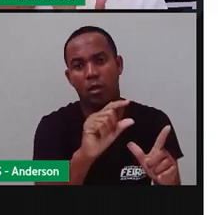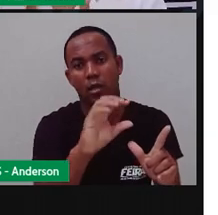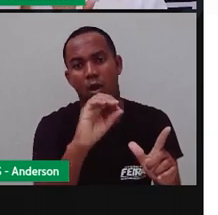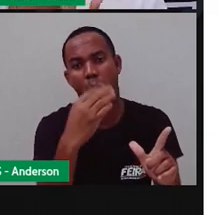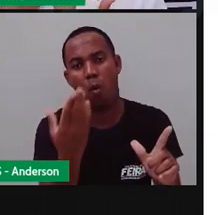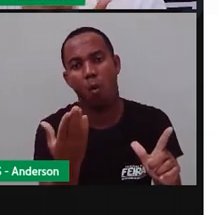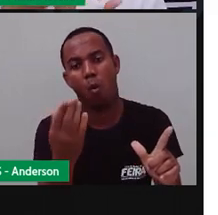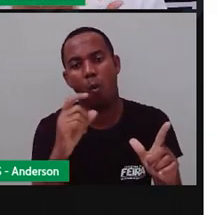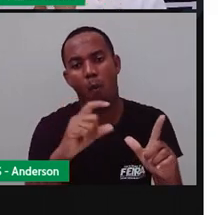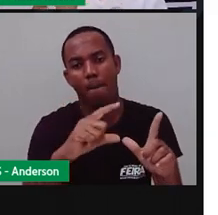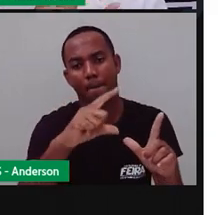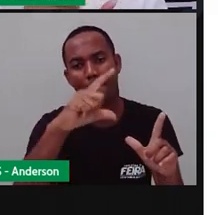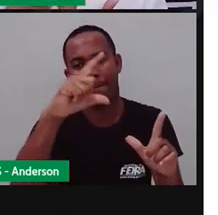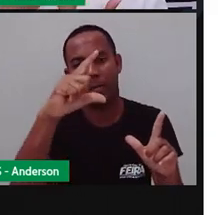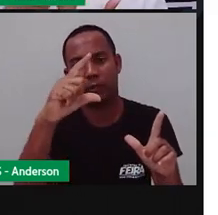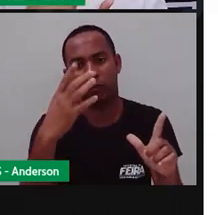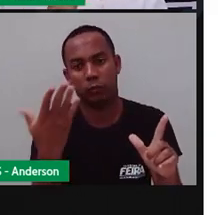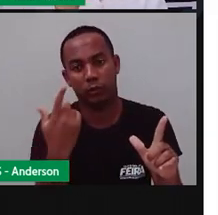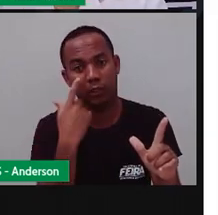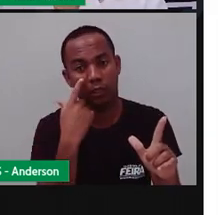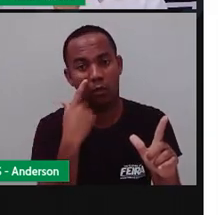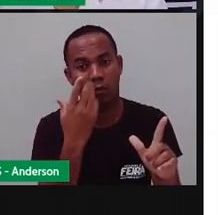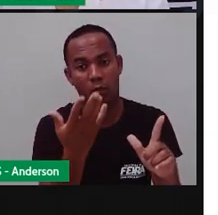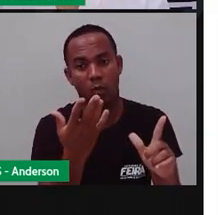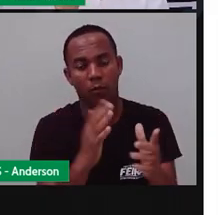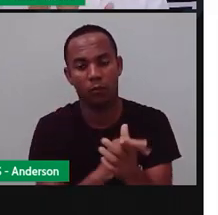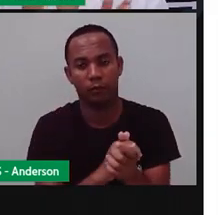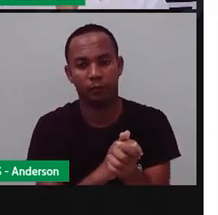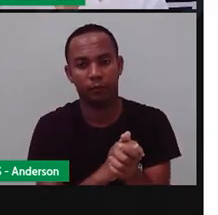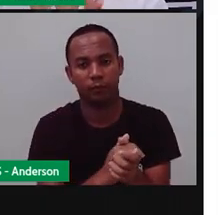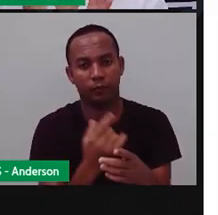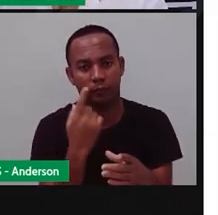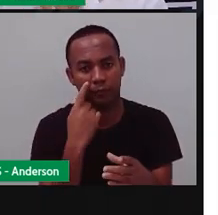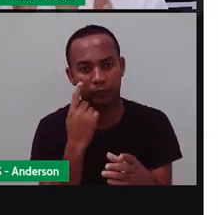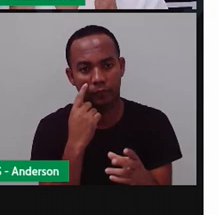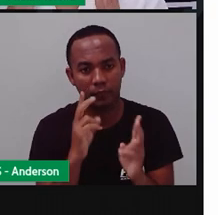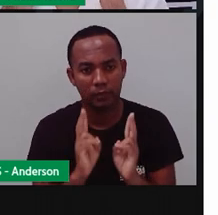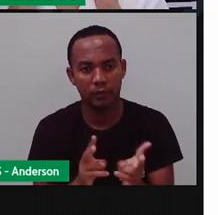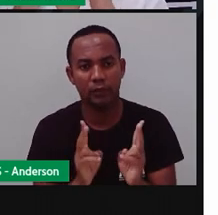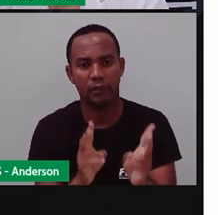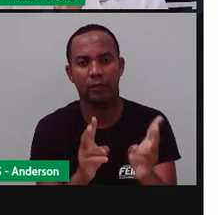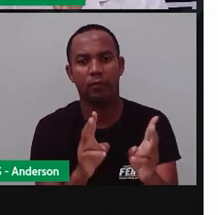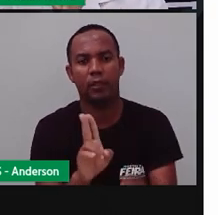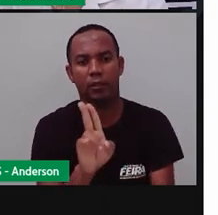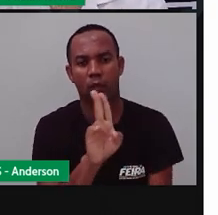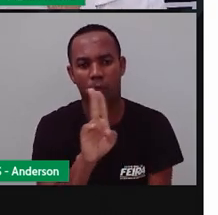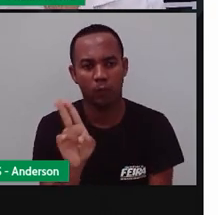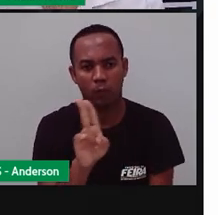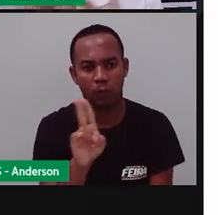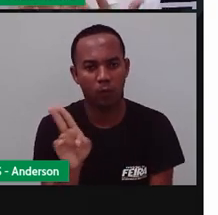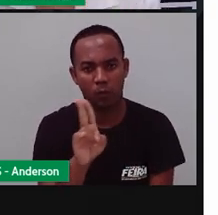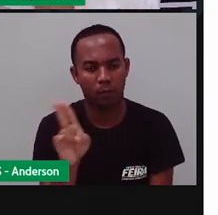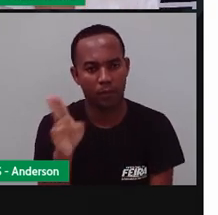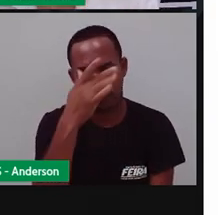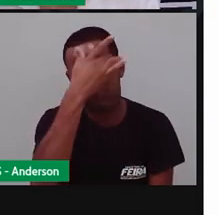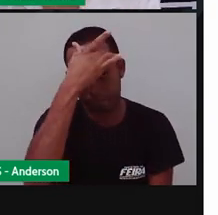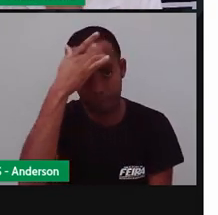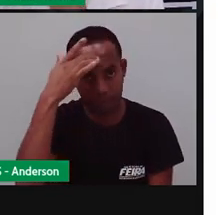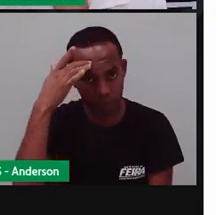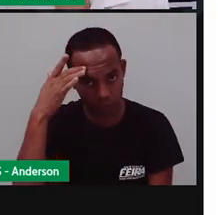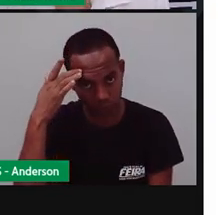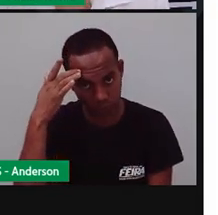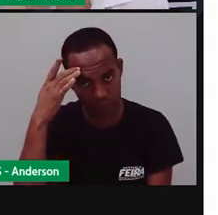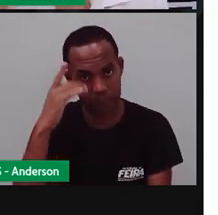já utilizei o quê? Letra maiúscula. Então, sempre que for o nome, né, de pessoas,